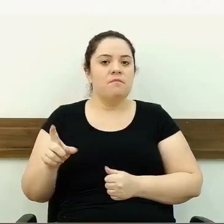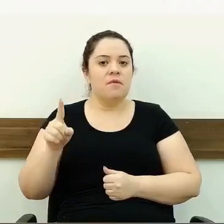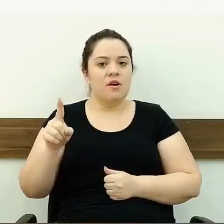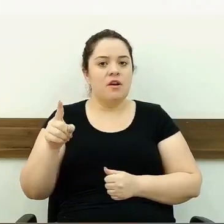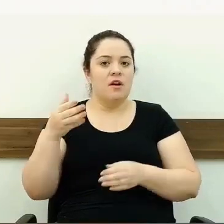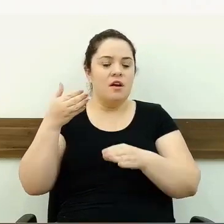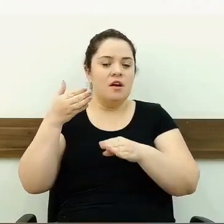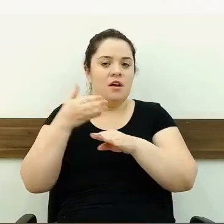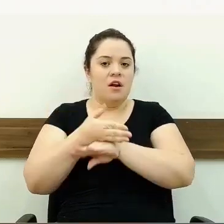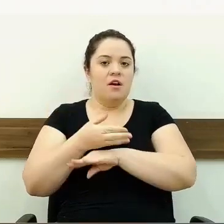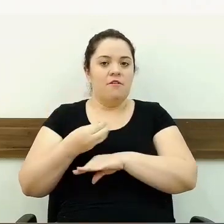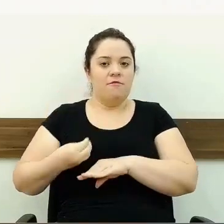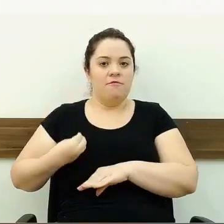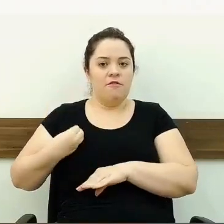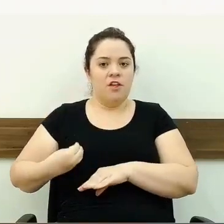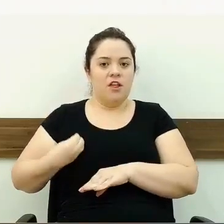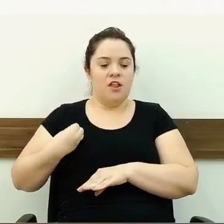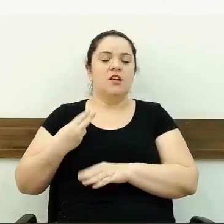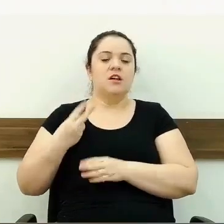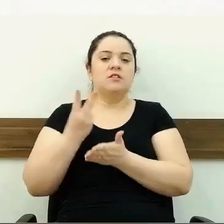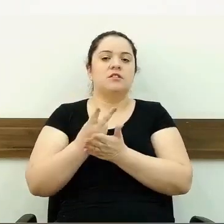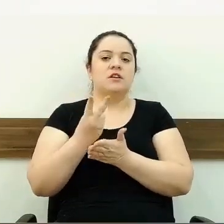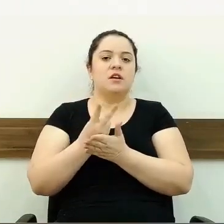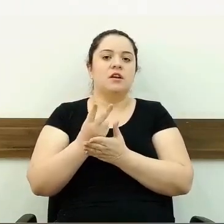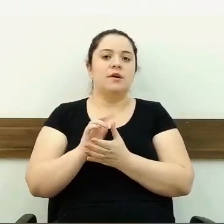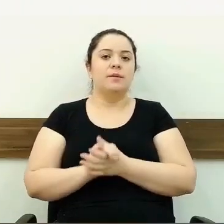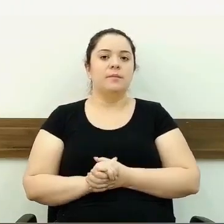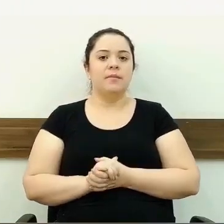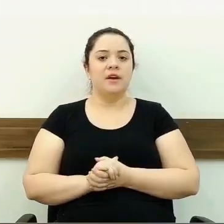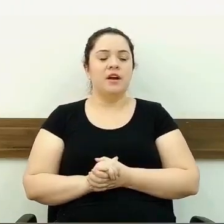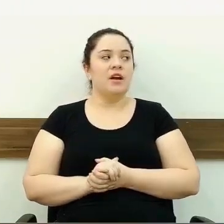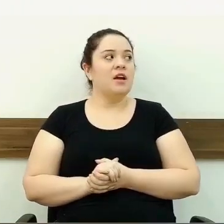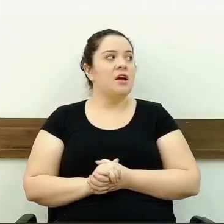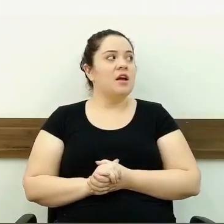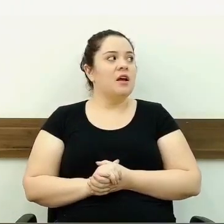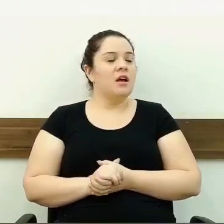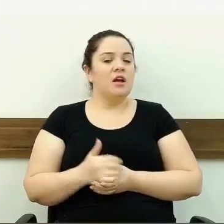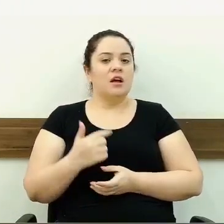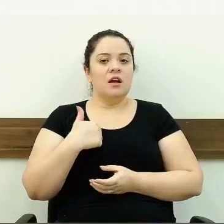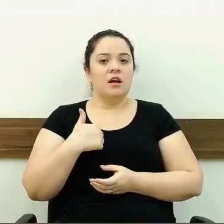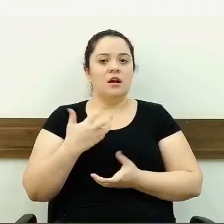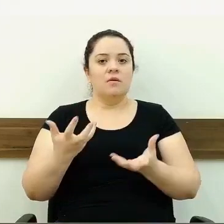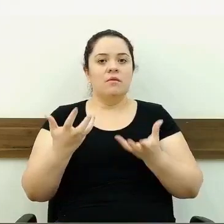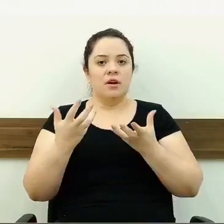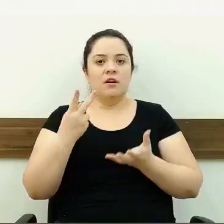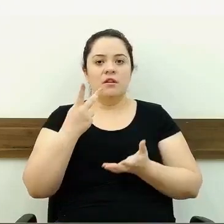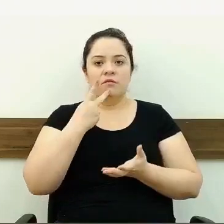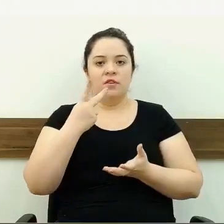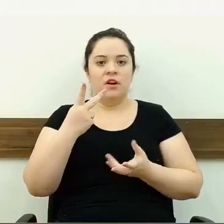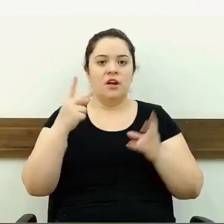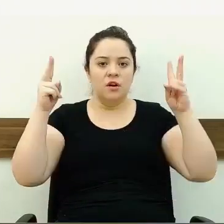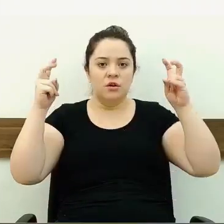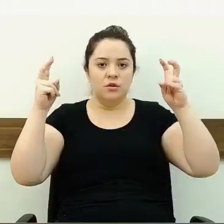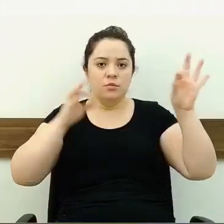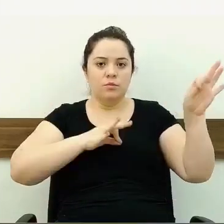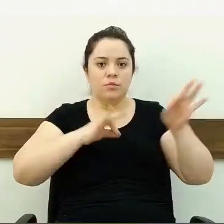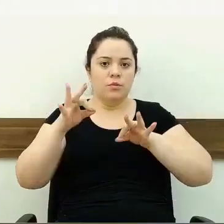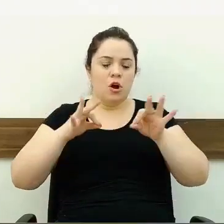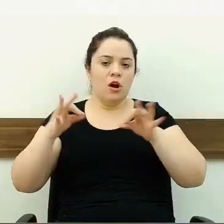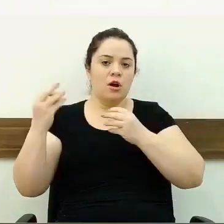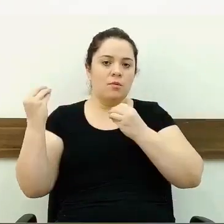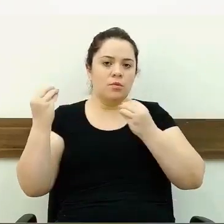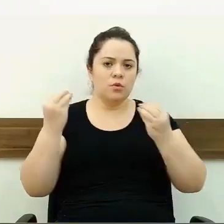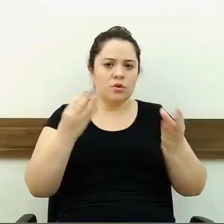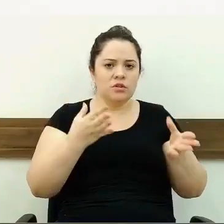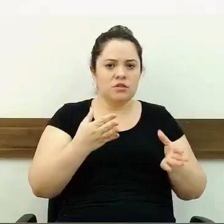nos assistir aqui ao vivo. Eu gostaria de falar um pouquinho sobre o programa de doação do Imposto